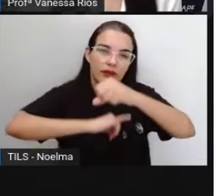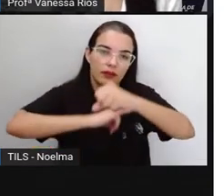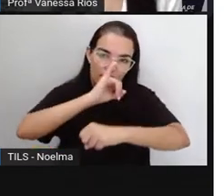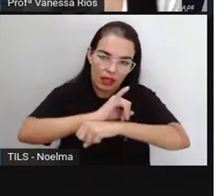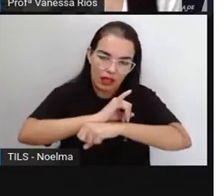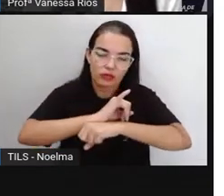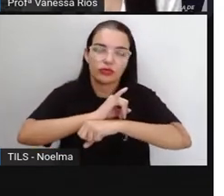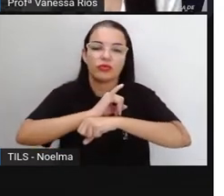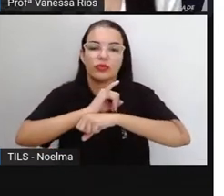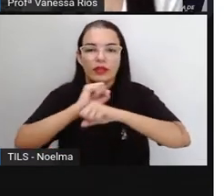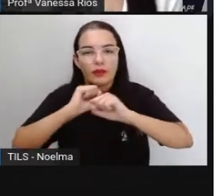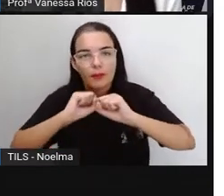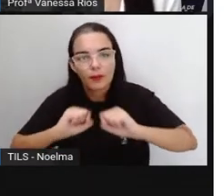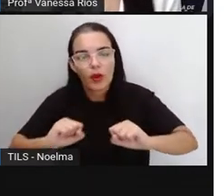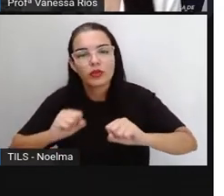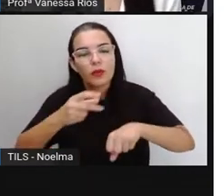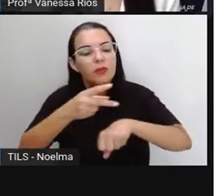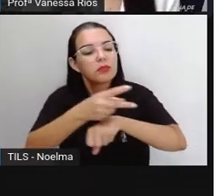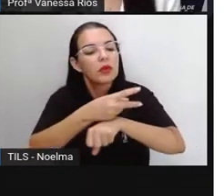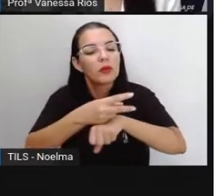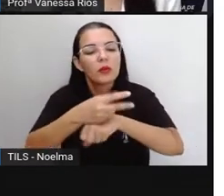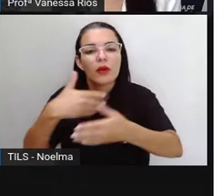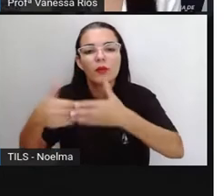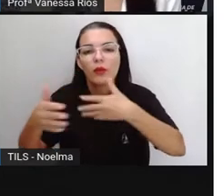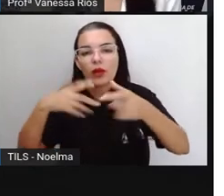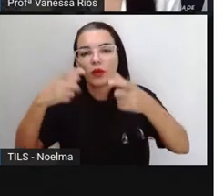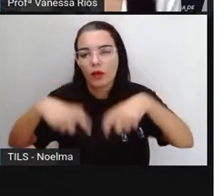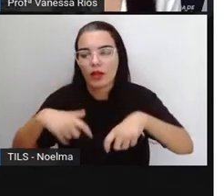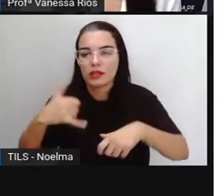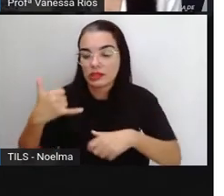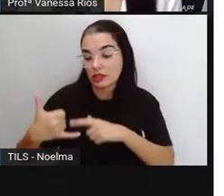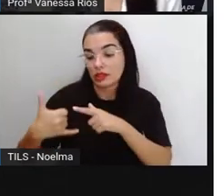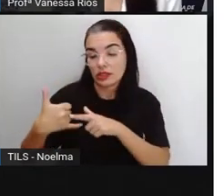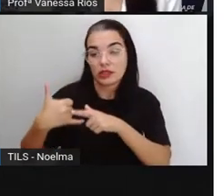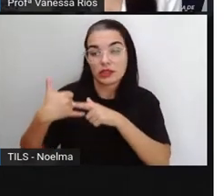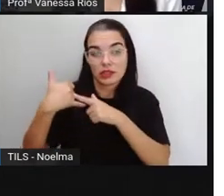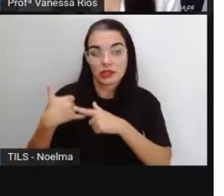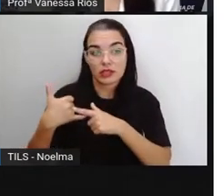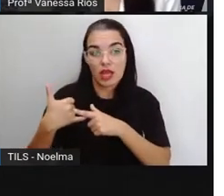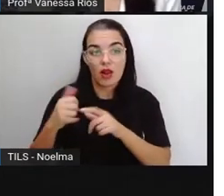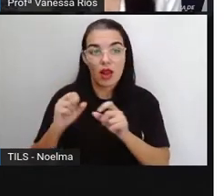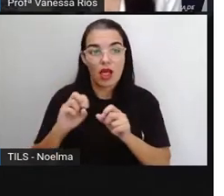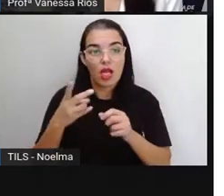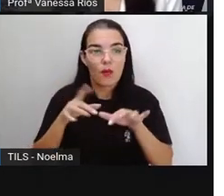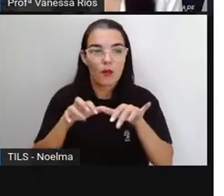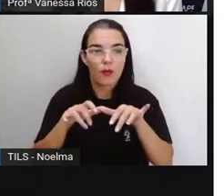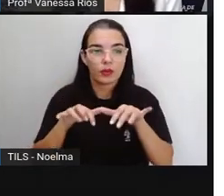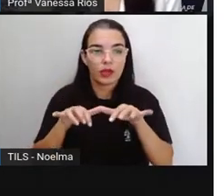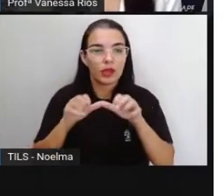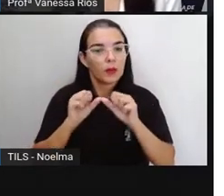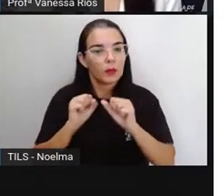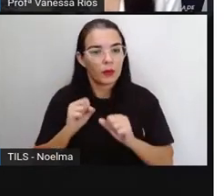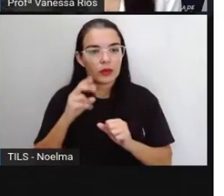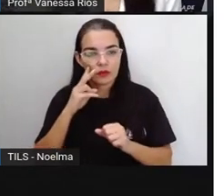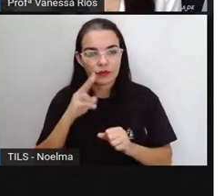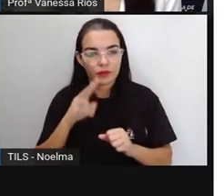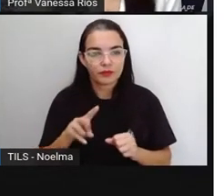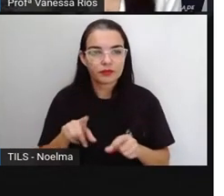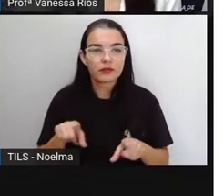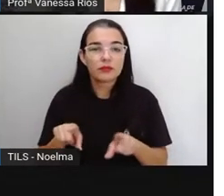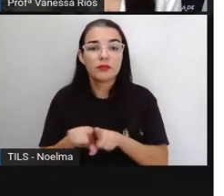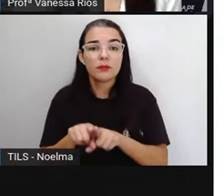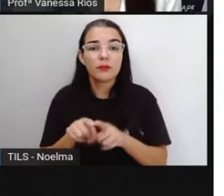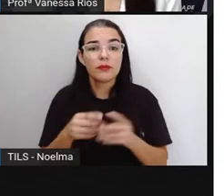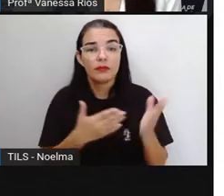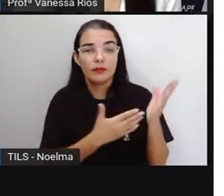pelo celular, ou qualquer aparelho que a gente tenha aí a possibilidade de entrar na internet. Então através daquele endereço a gente